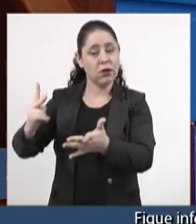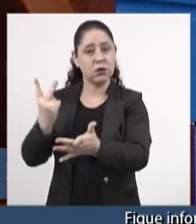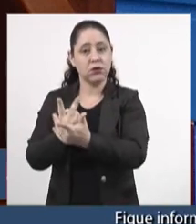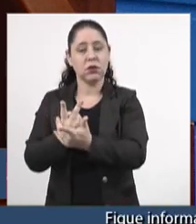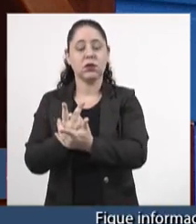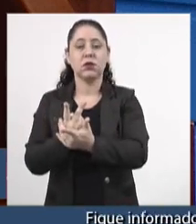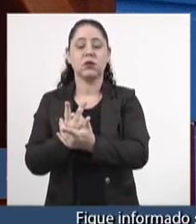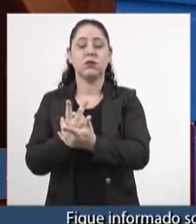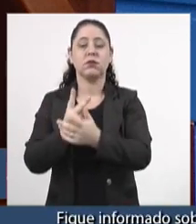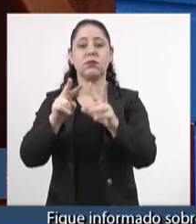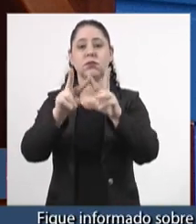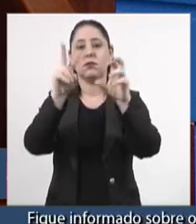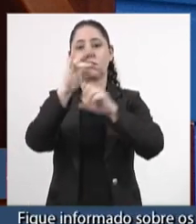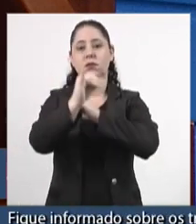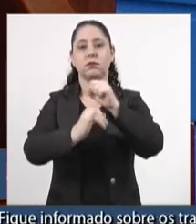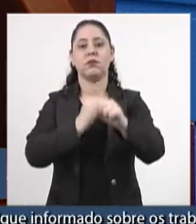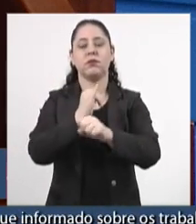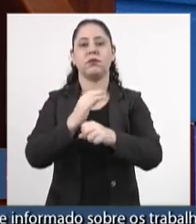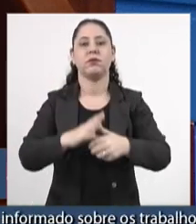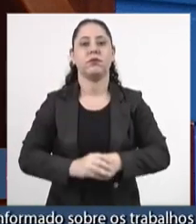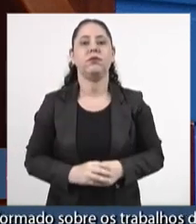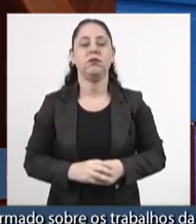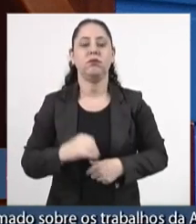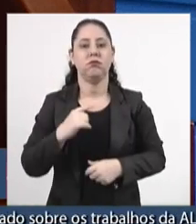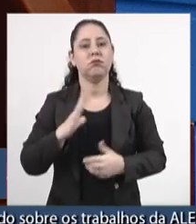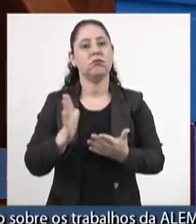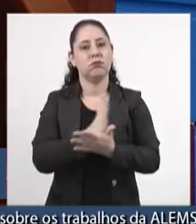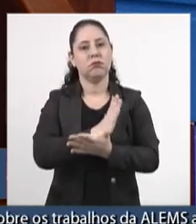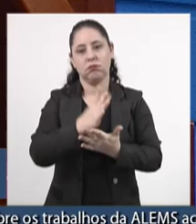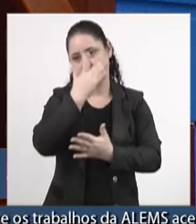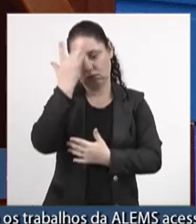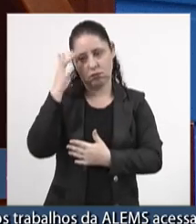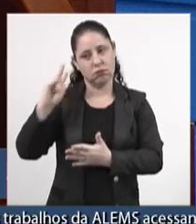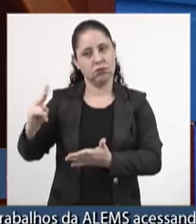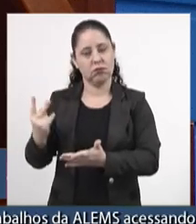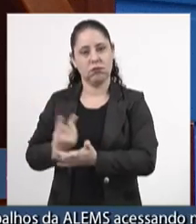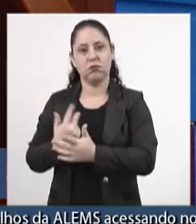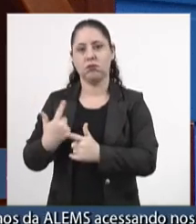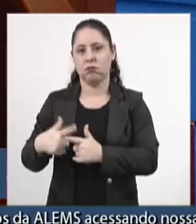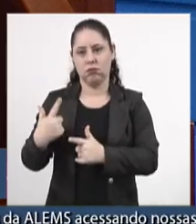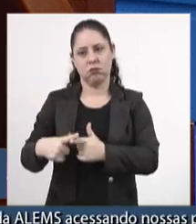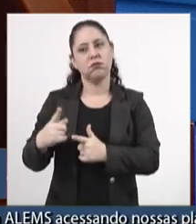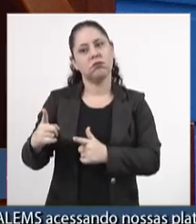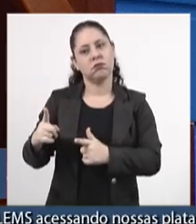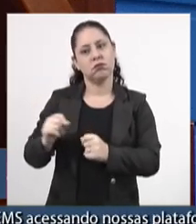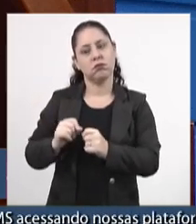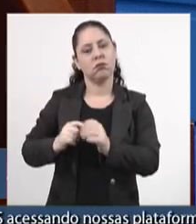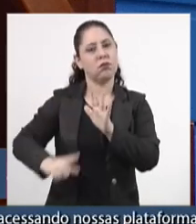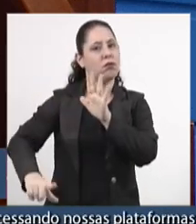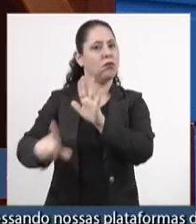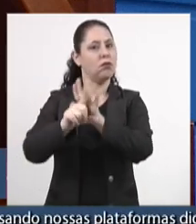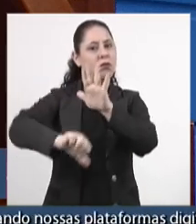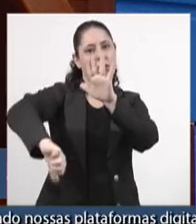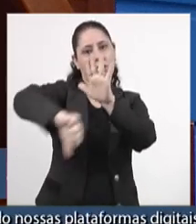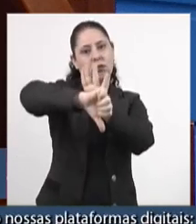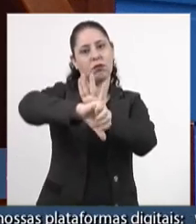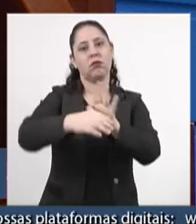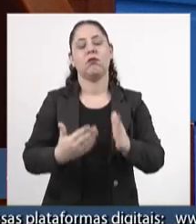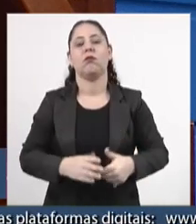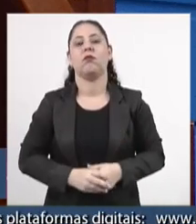cibernéticos. Se a gente presume que tem alguém sendo infrator, é porque ele está infringindo uma lei ou uma regra.